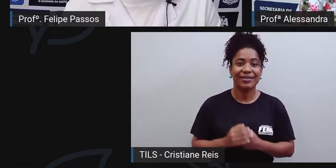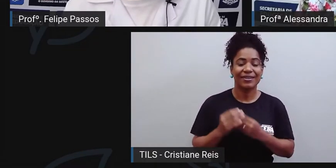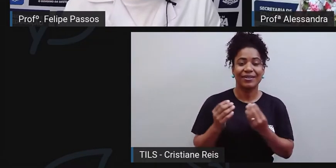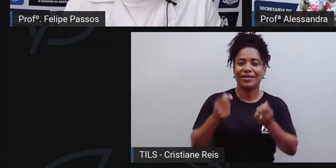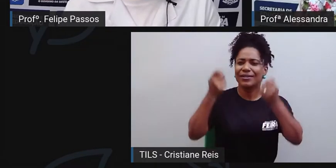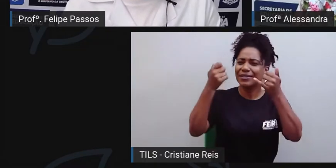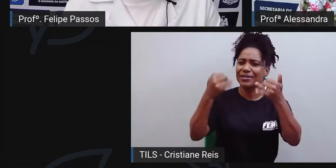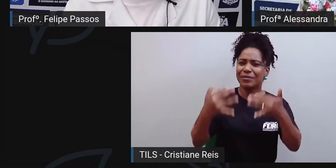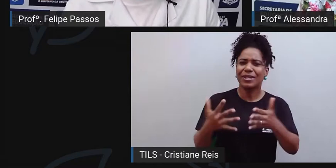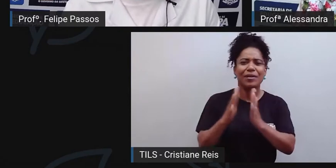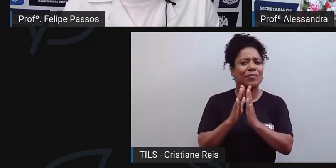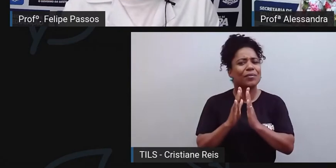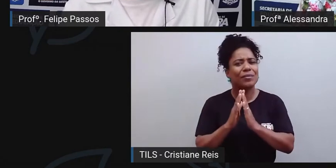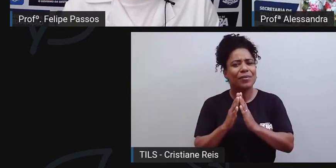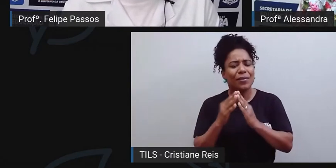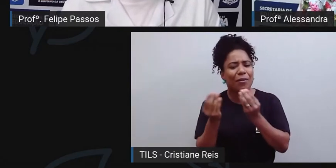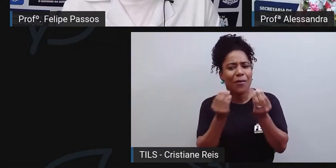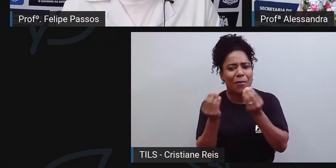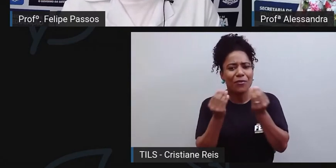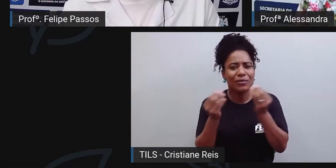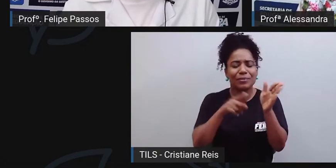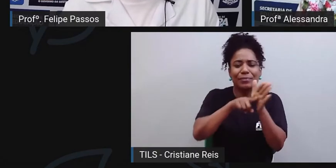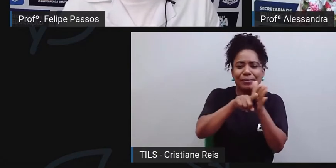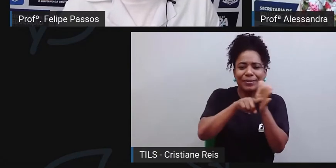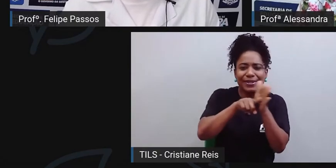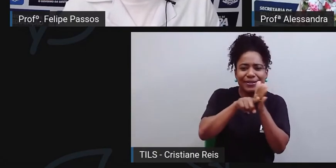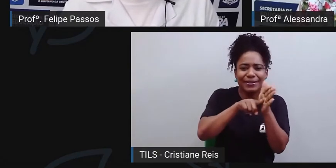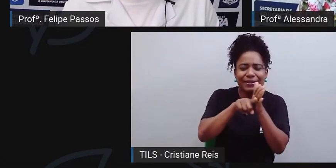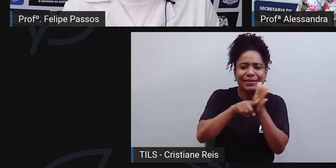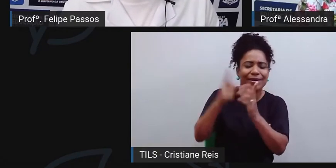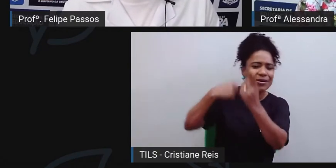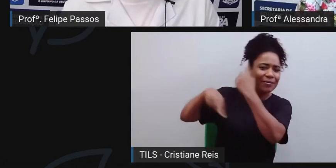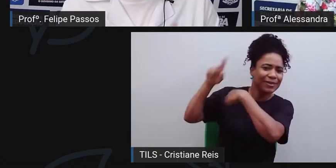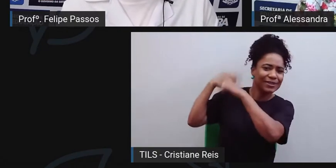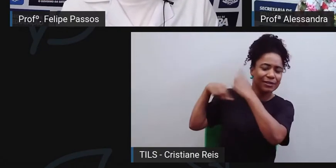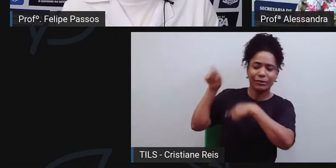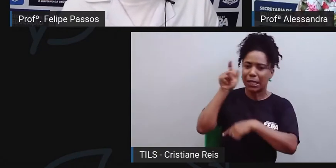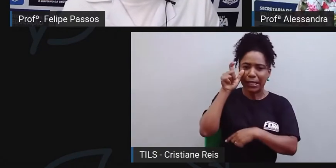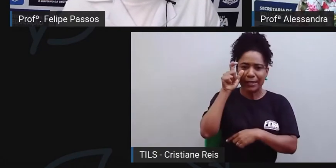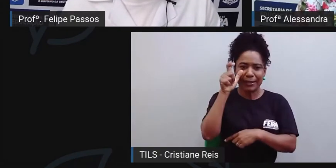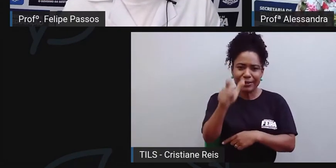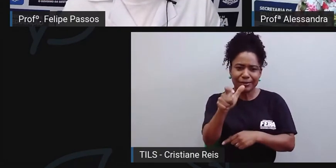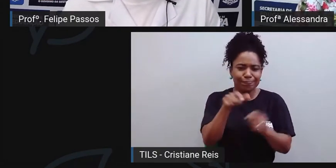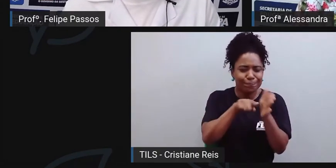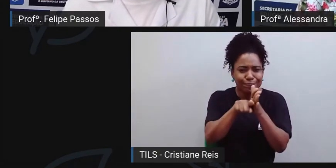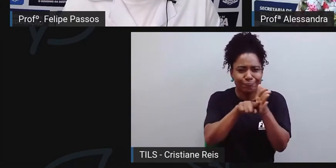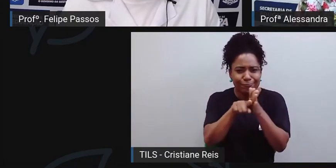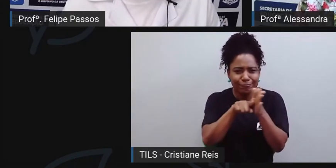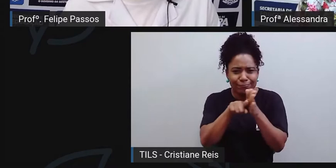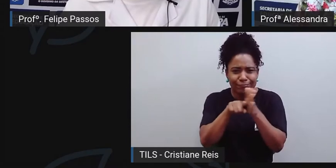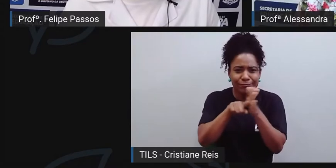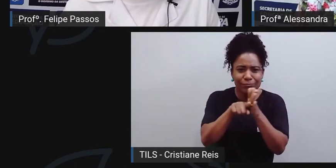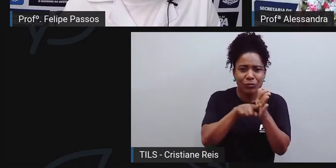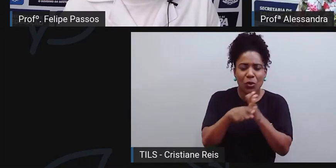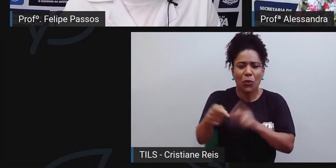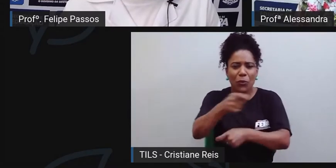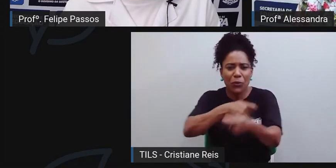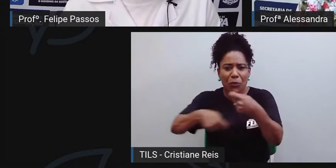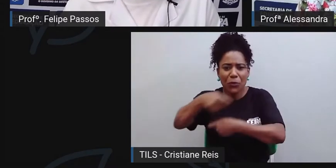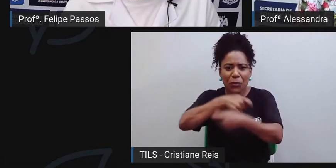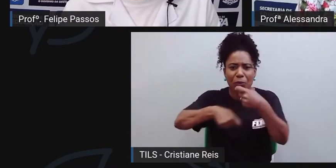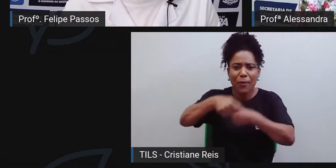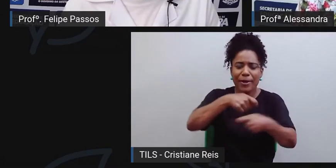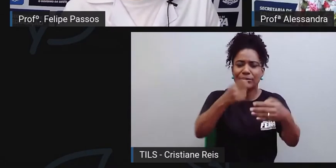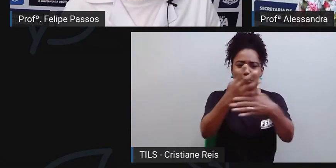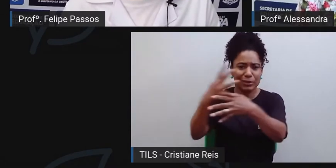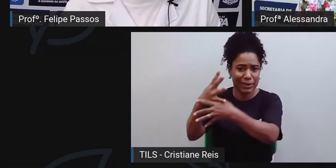trajetória nessa linha de pesquisa, né? Como é surgiu esse interesse em investigar o comércio nas cidades, né?